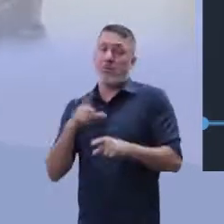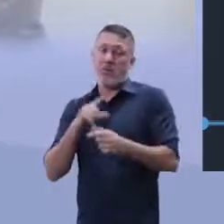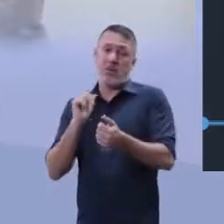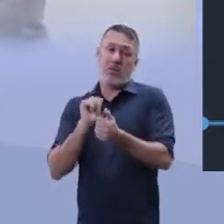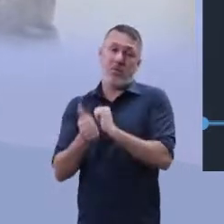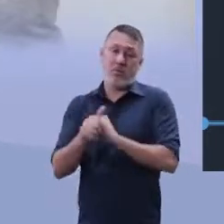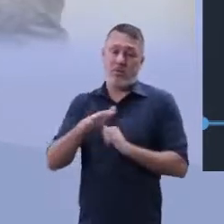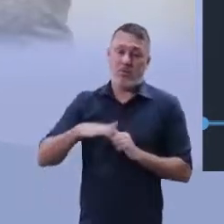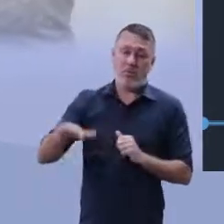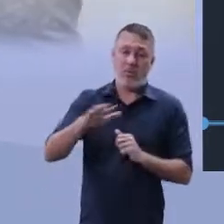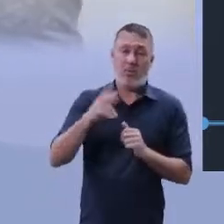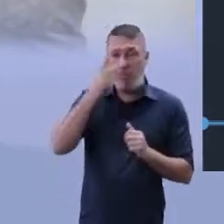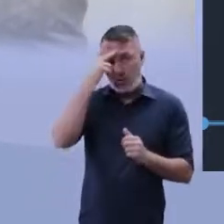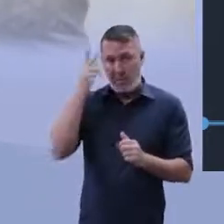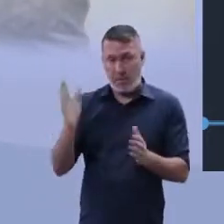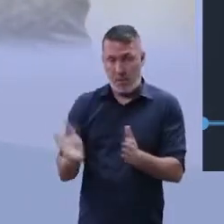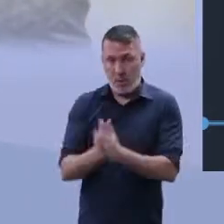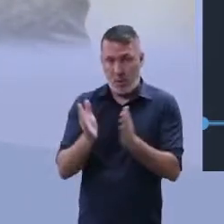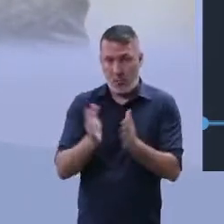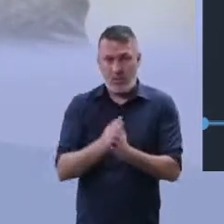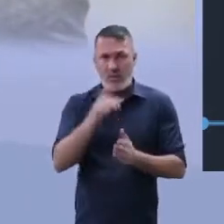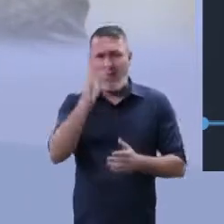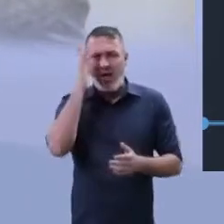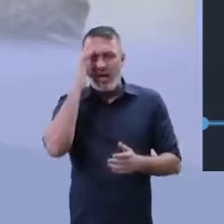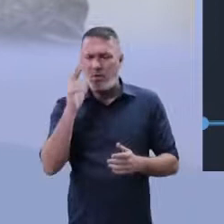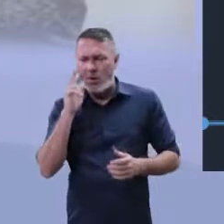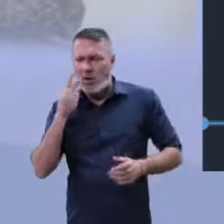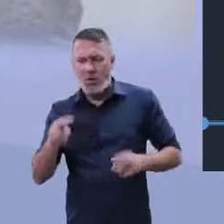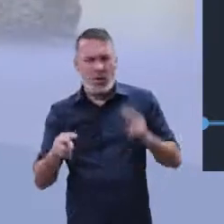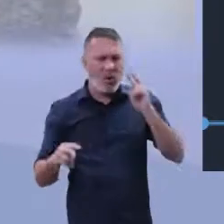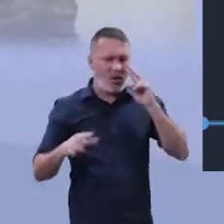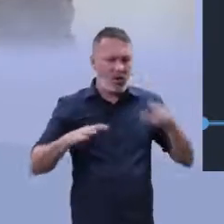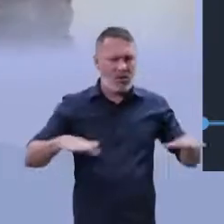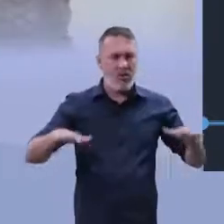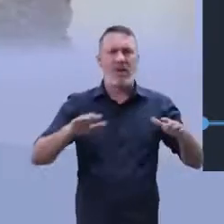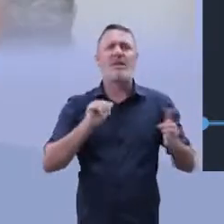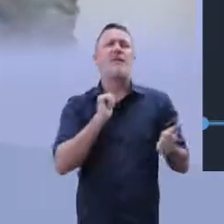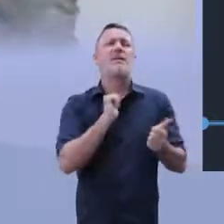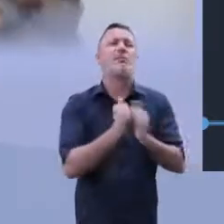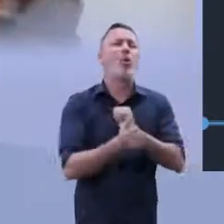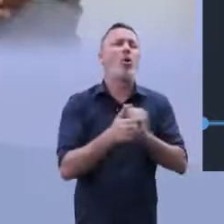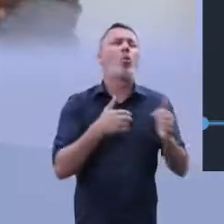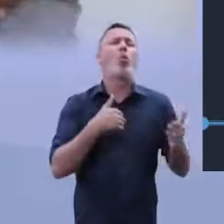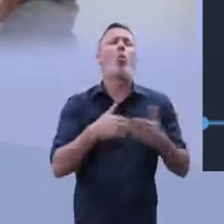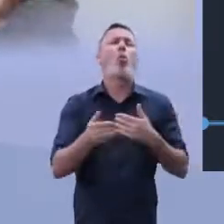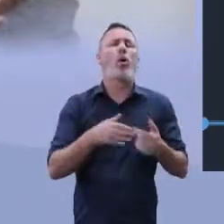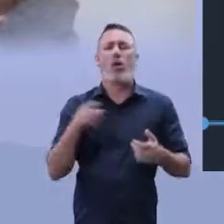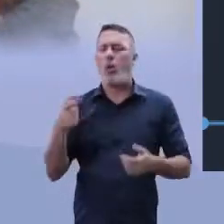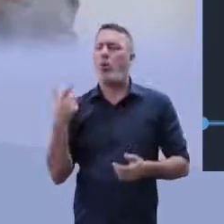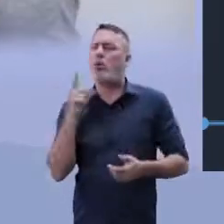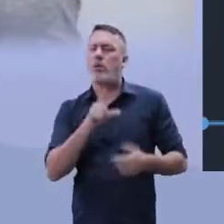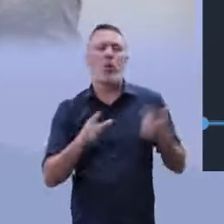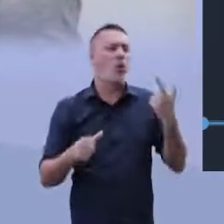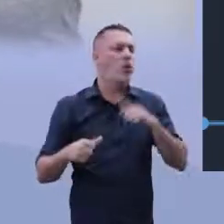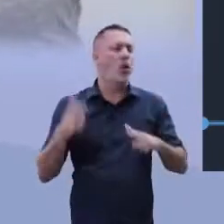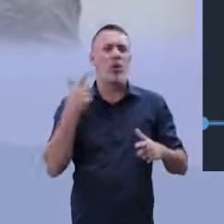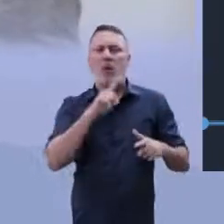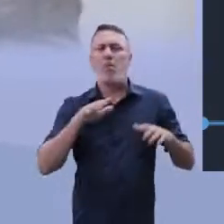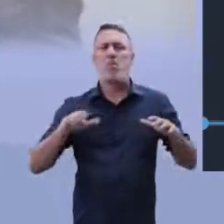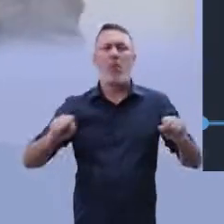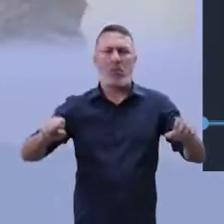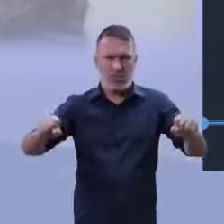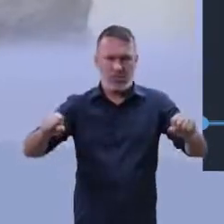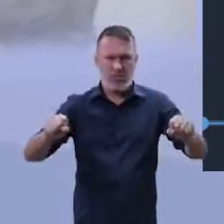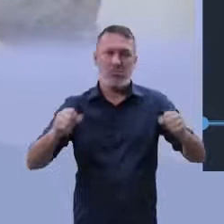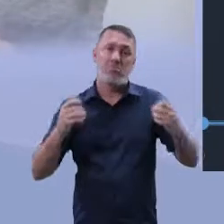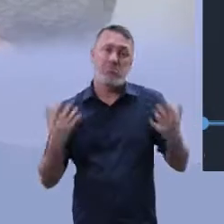E para as pessoas que são pobres? Será que todos têm acesso a todo, qualquer tipo de esporte? É tudo isso que eu tenho que